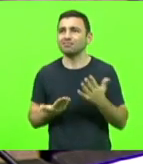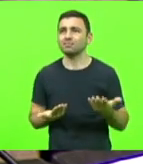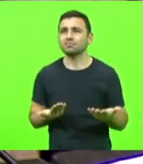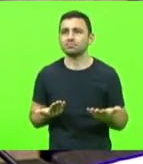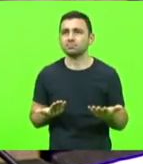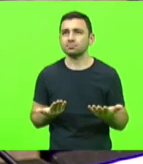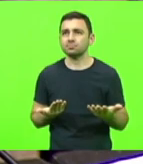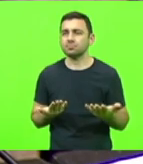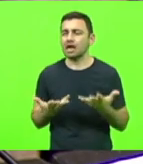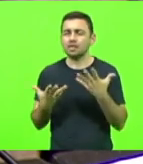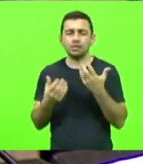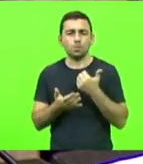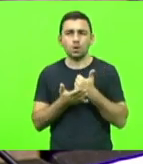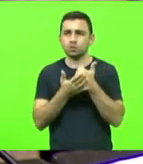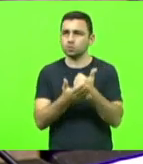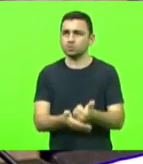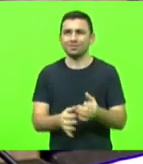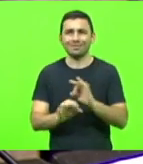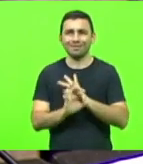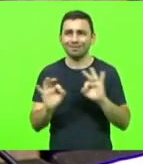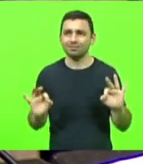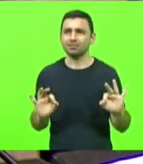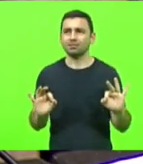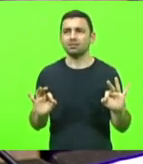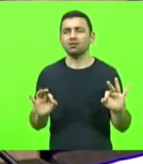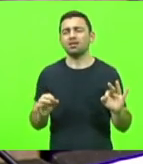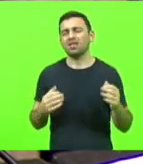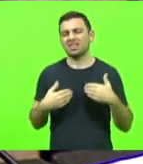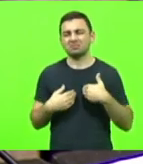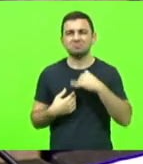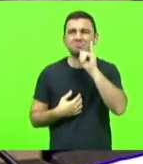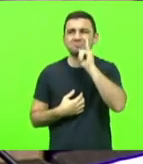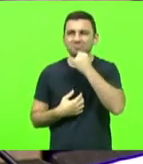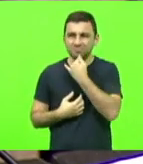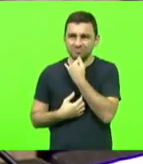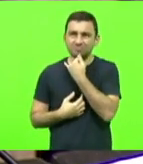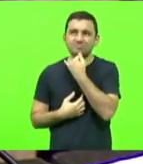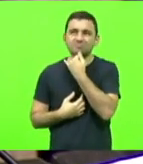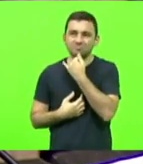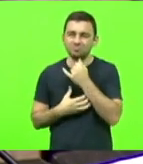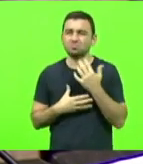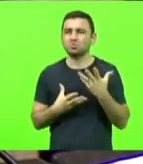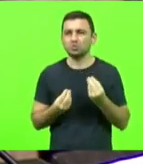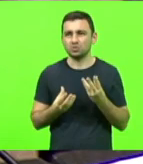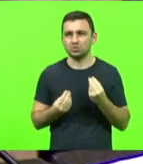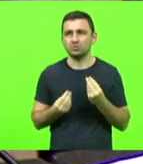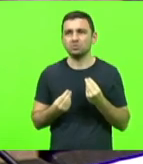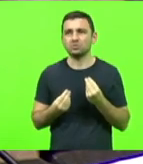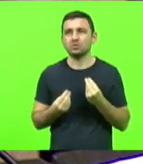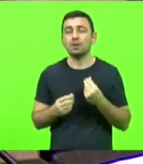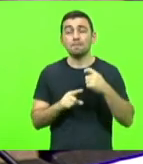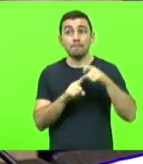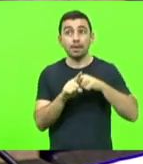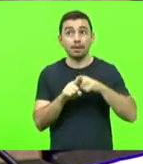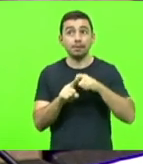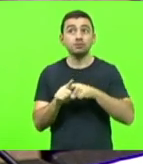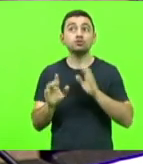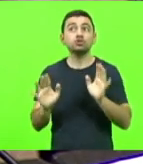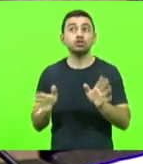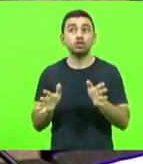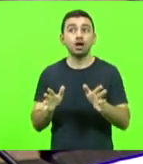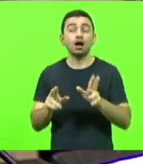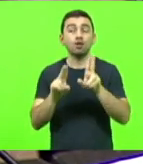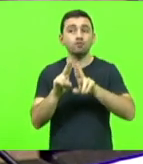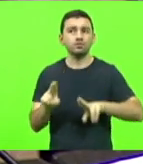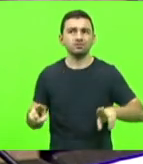não ajudando no retorno. Eu lamento, eu lamento e lamento muito. Por meses, a Universidade Federal